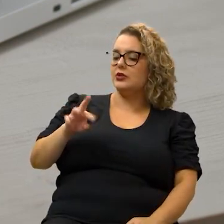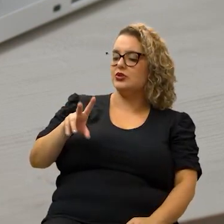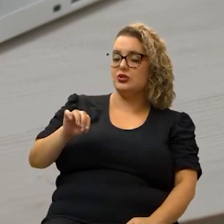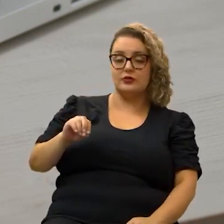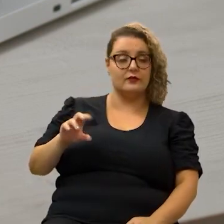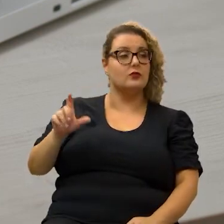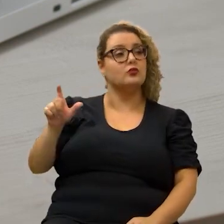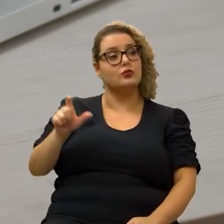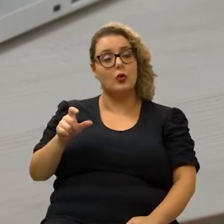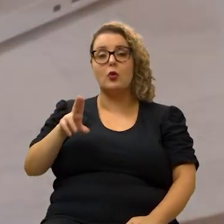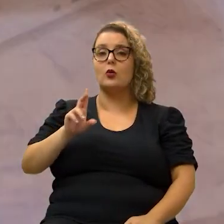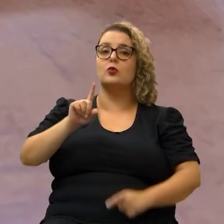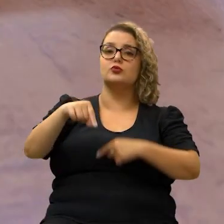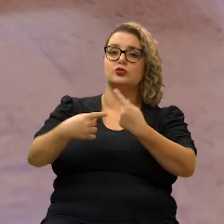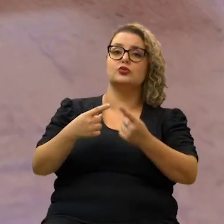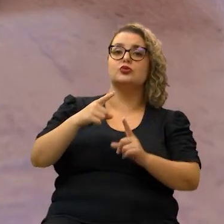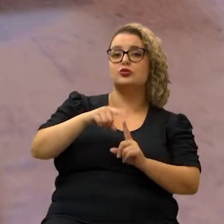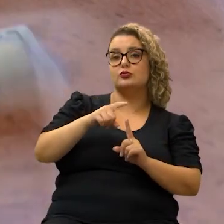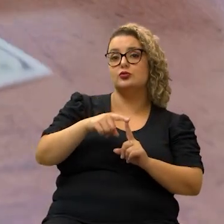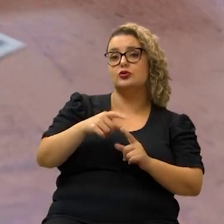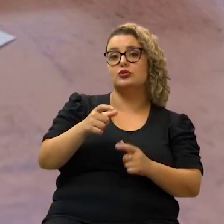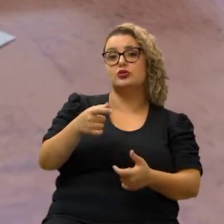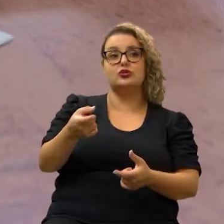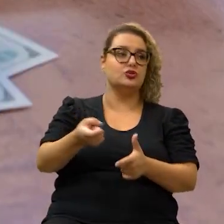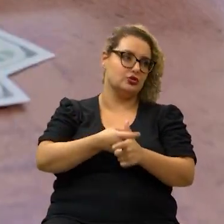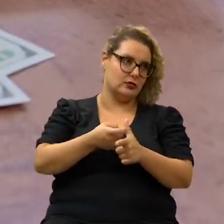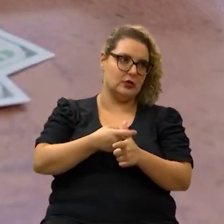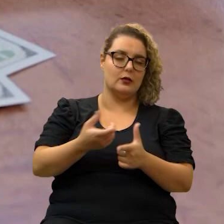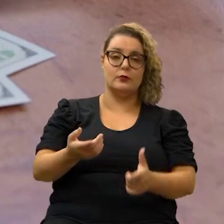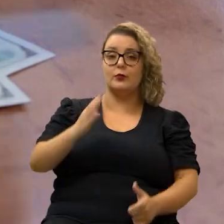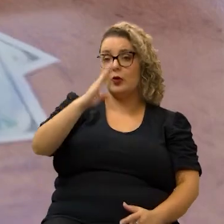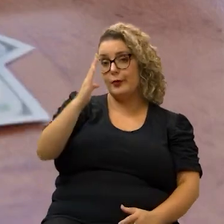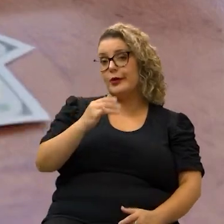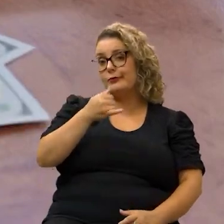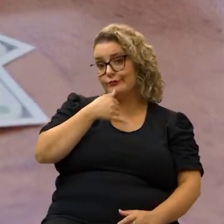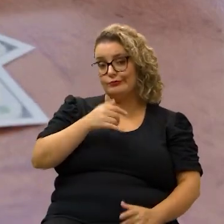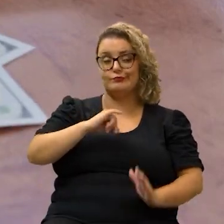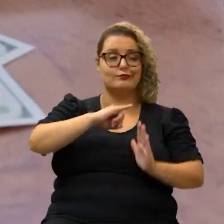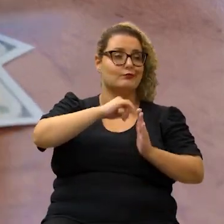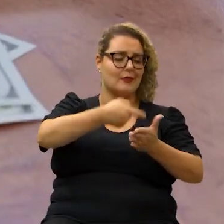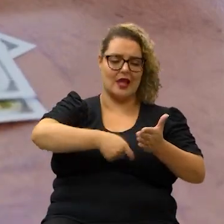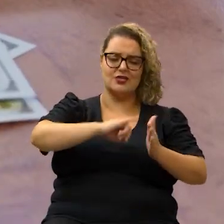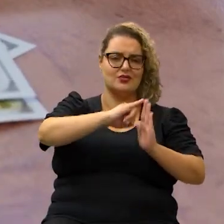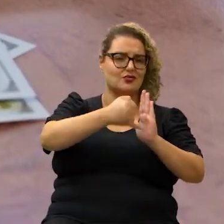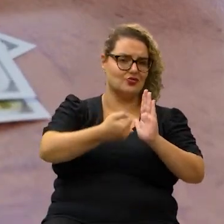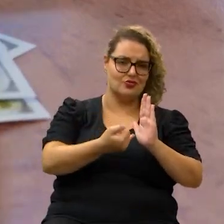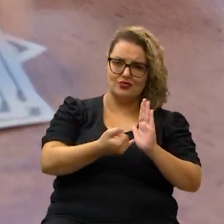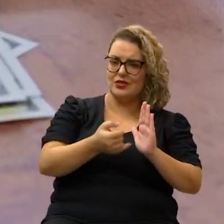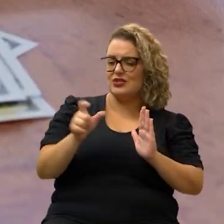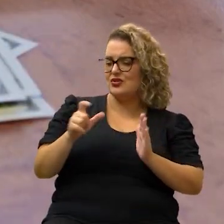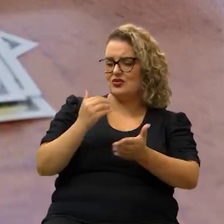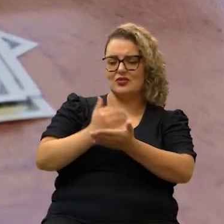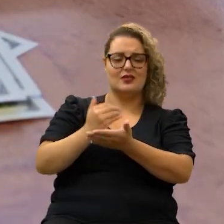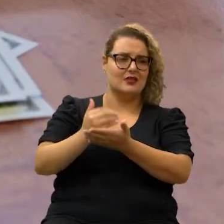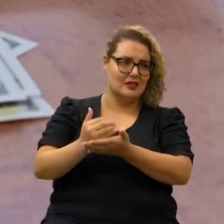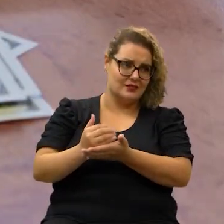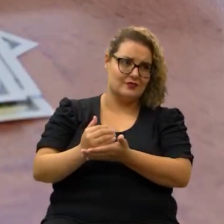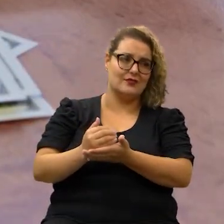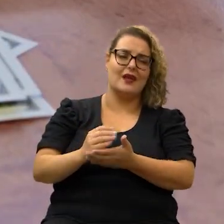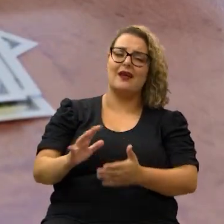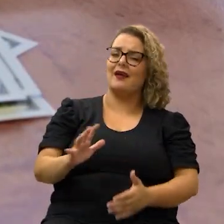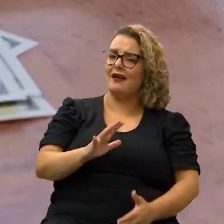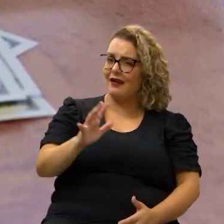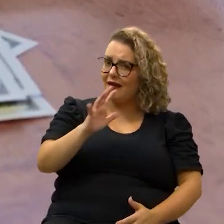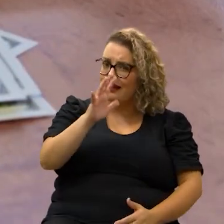rotativo do cartão ou outro tipo de dívida como eu disse no Brasil infelizmente taxa de juros de crédito ao